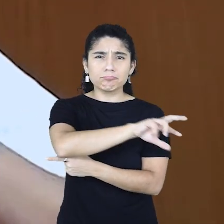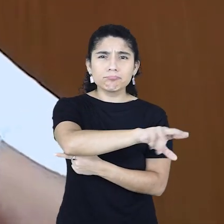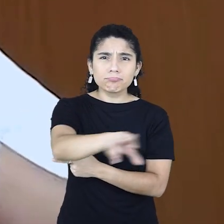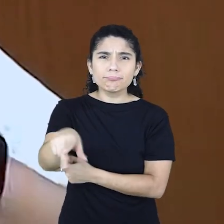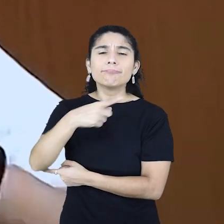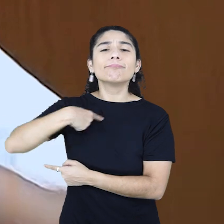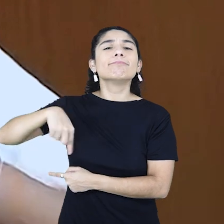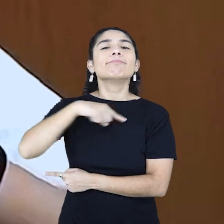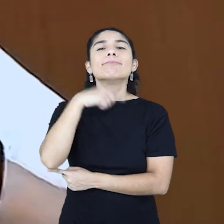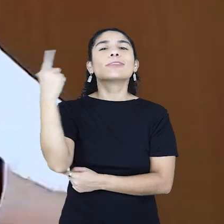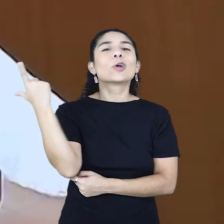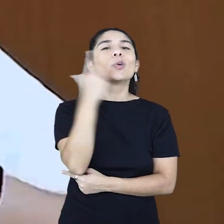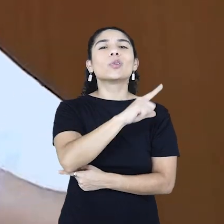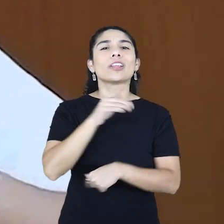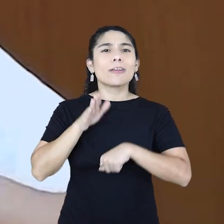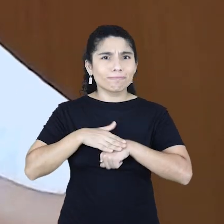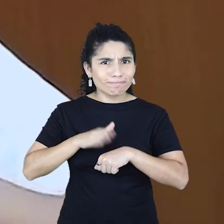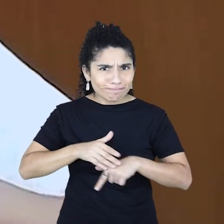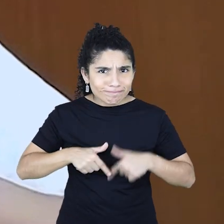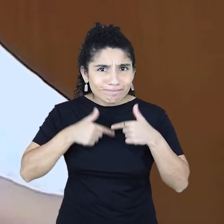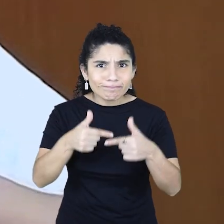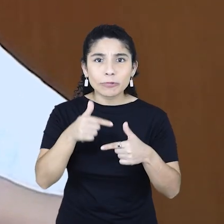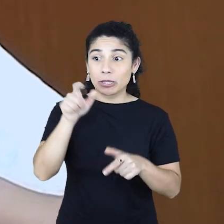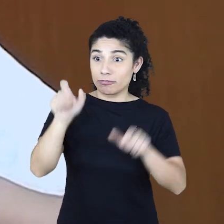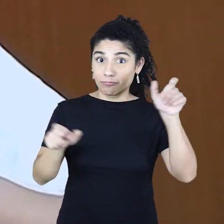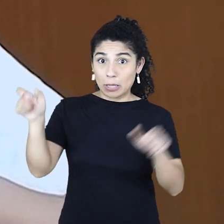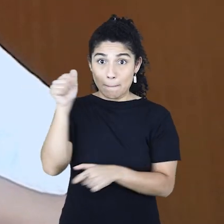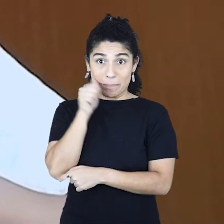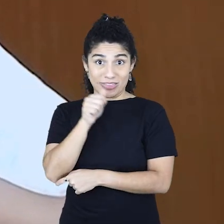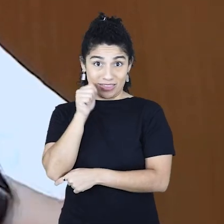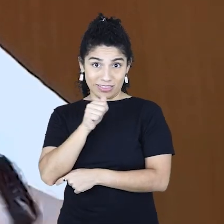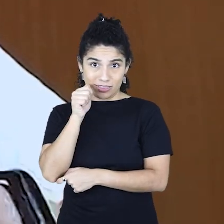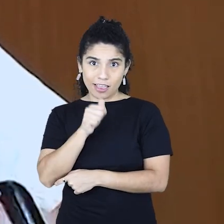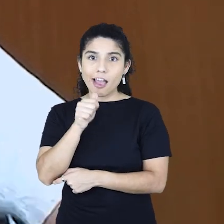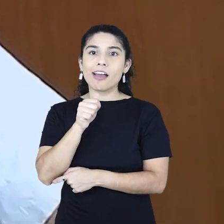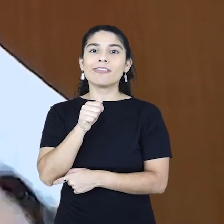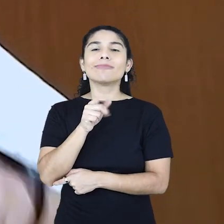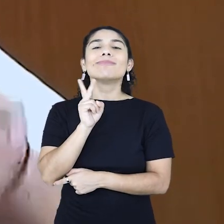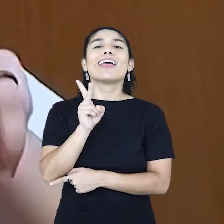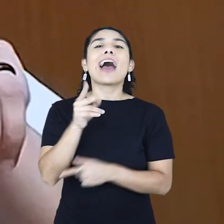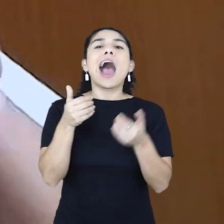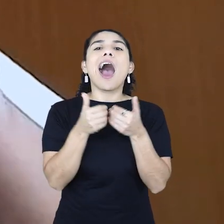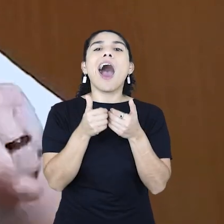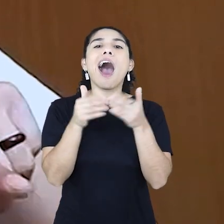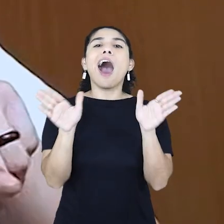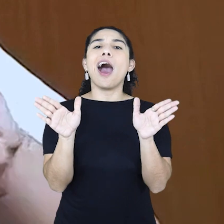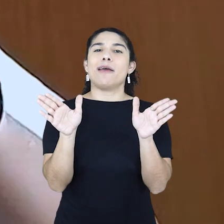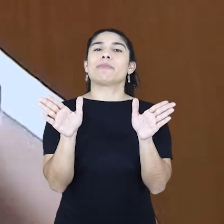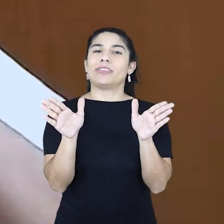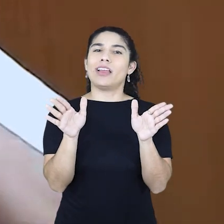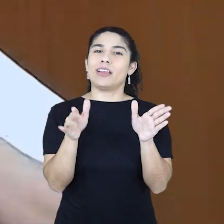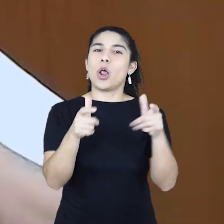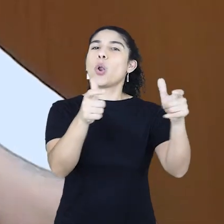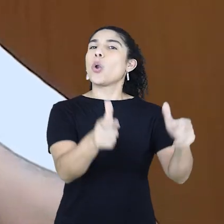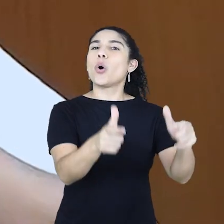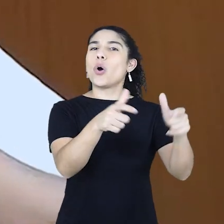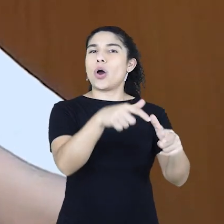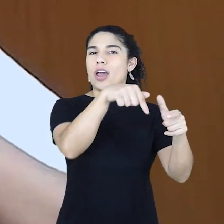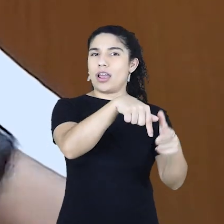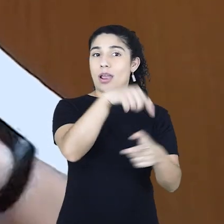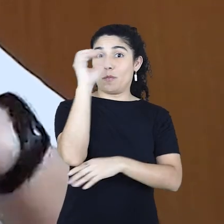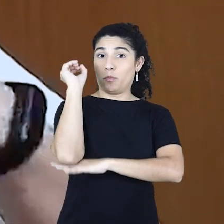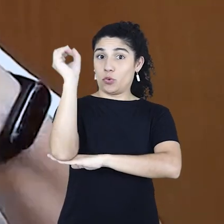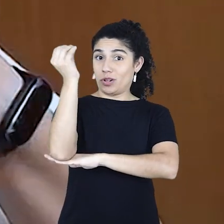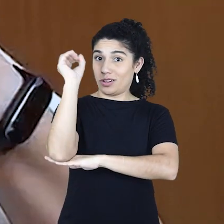a gente conseguiu fazer com que as meninas apenadas do regime semiaberto daqui de Porto